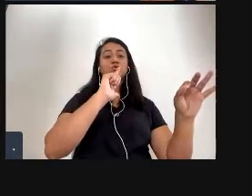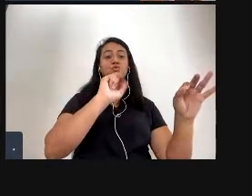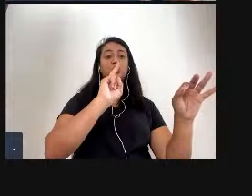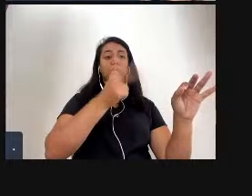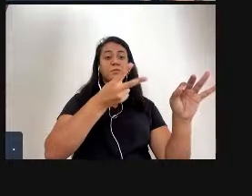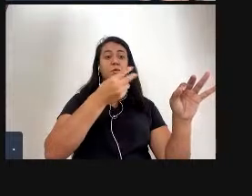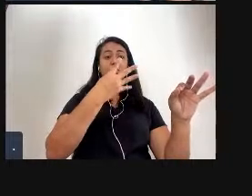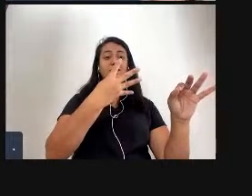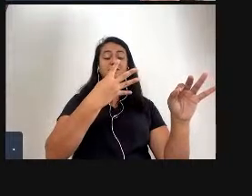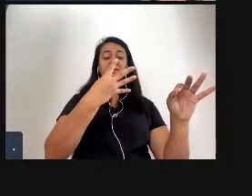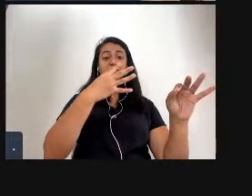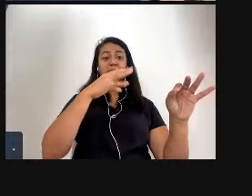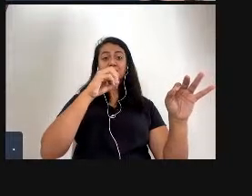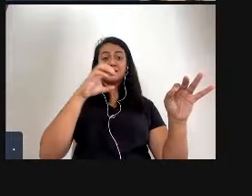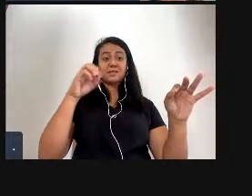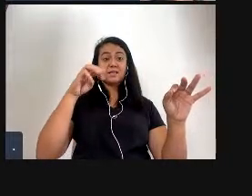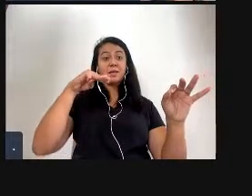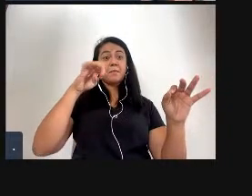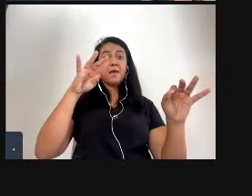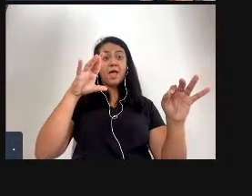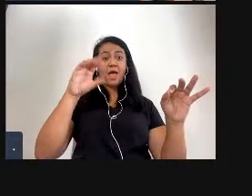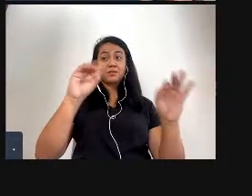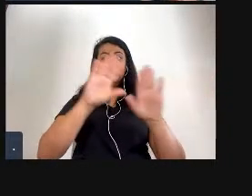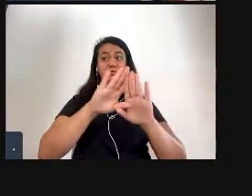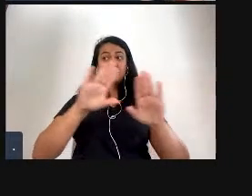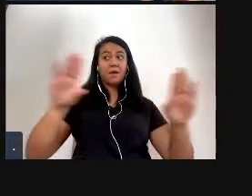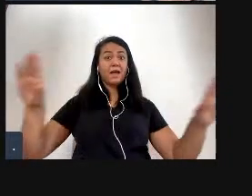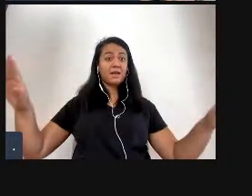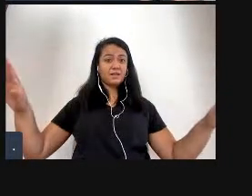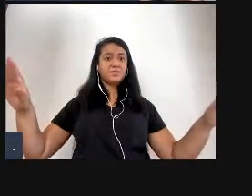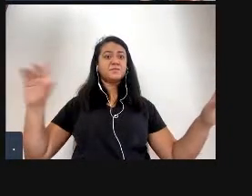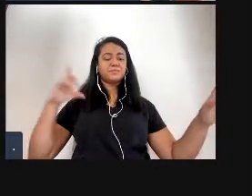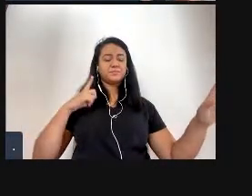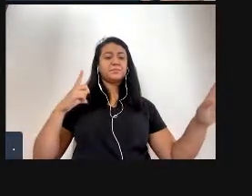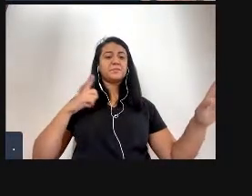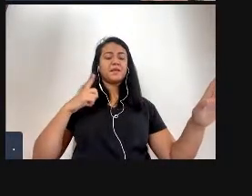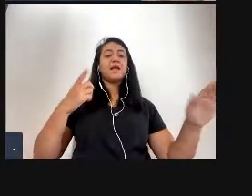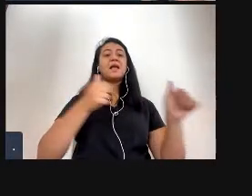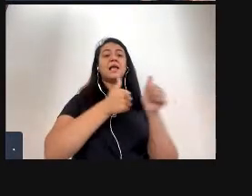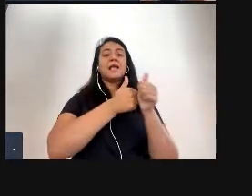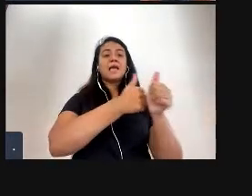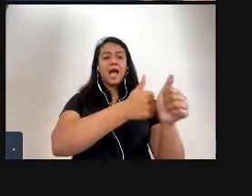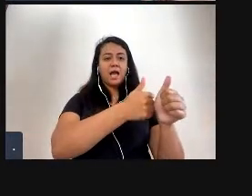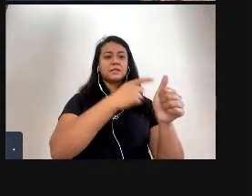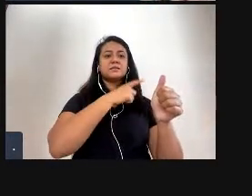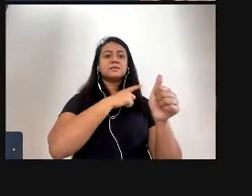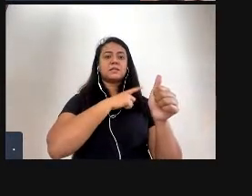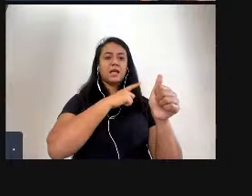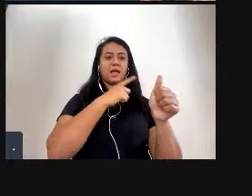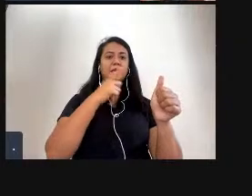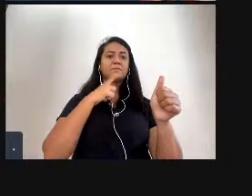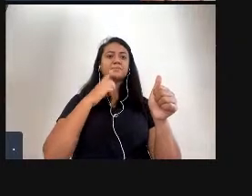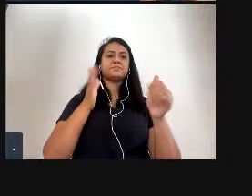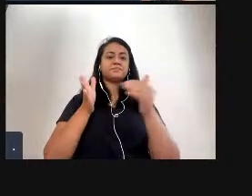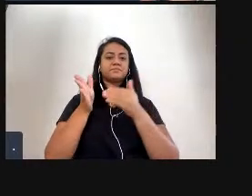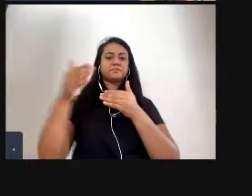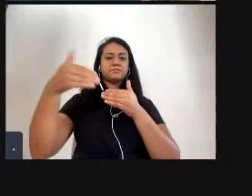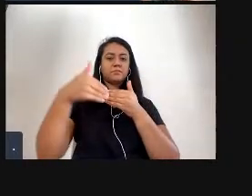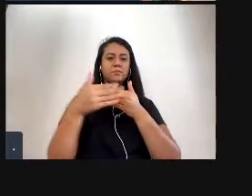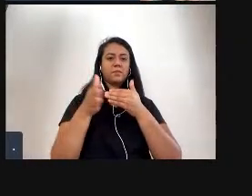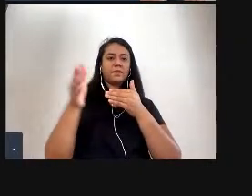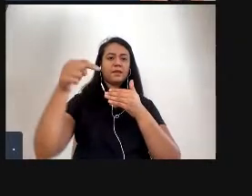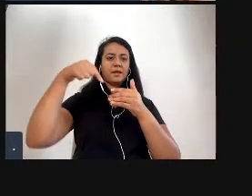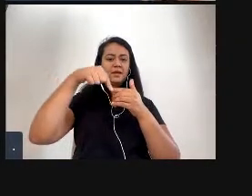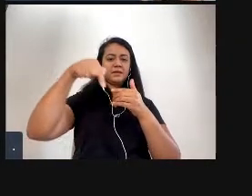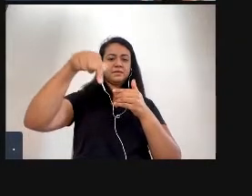foi uma exposição que traz alguma coisa nova né ela é totalmente guiada é como se fosse um labirinto né quem vai visitar entra nesse